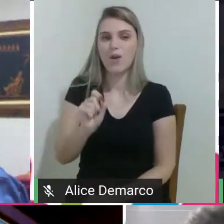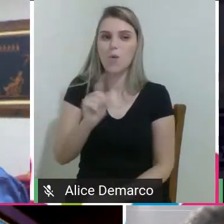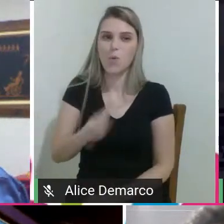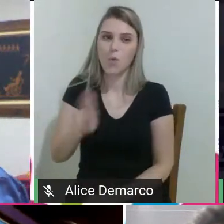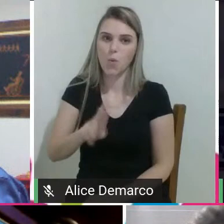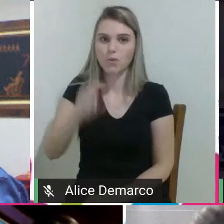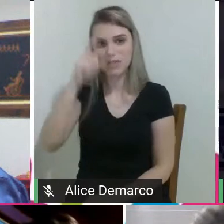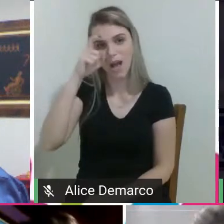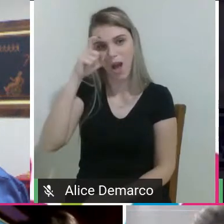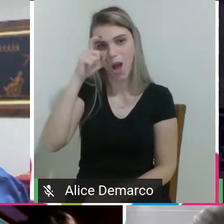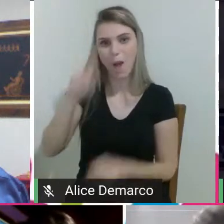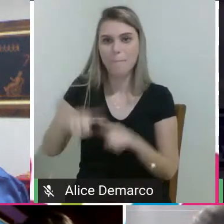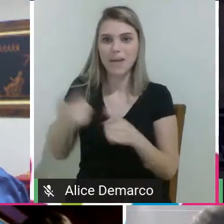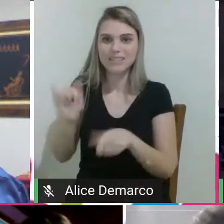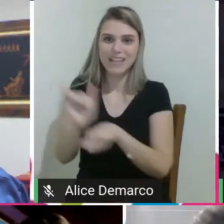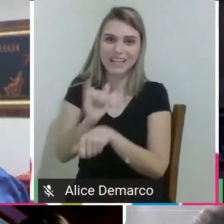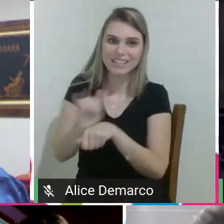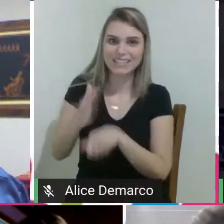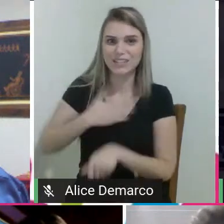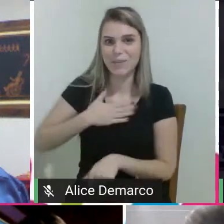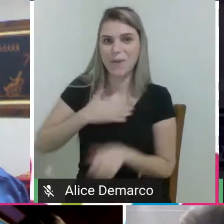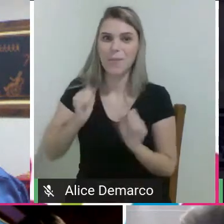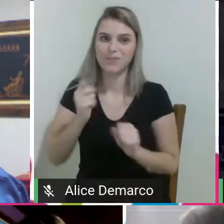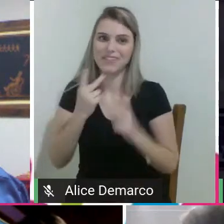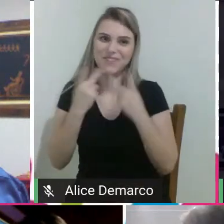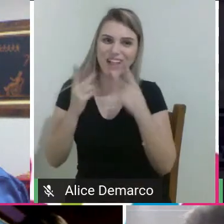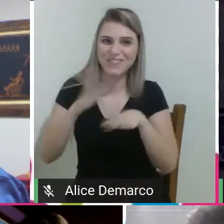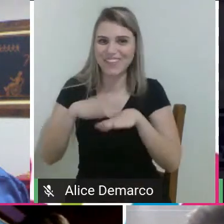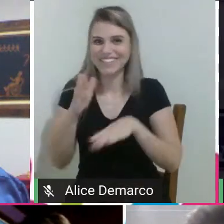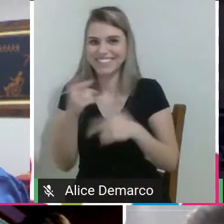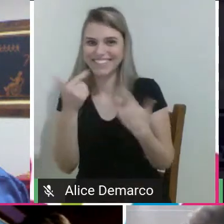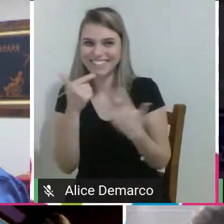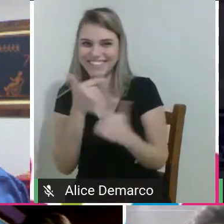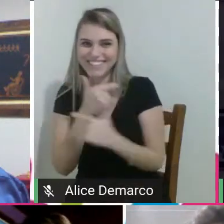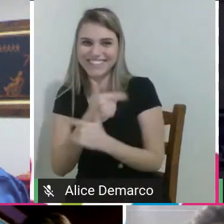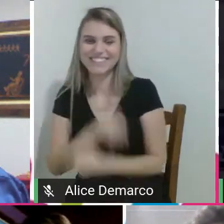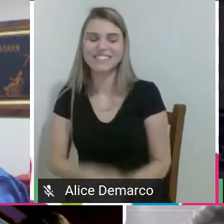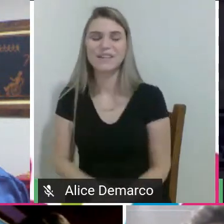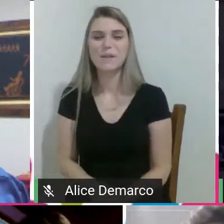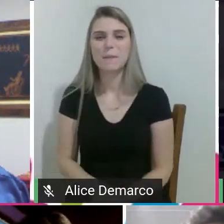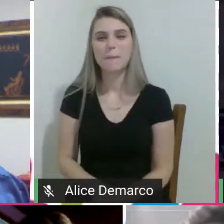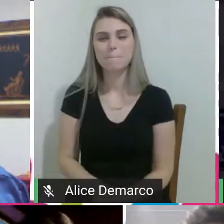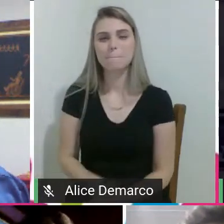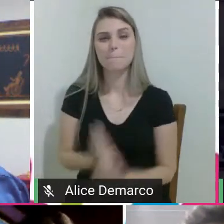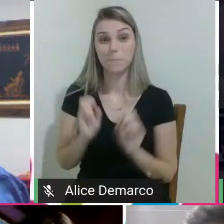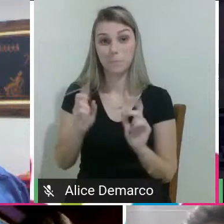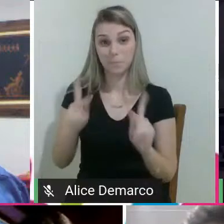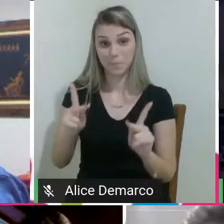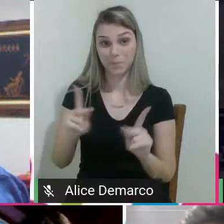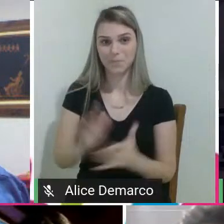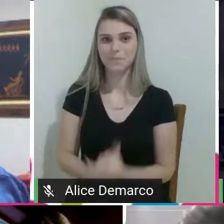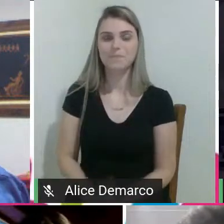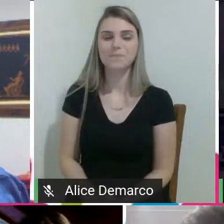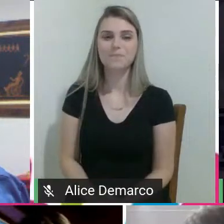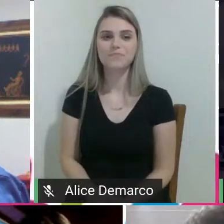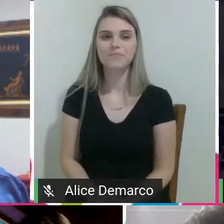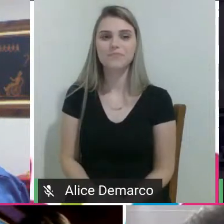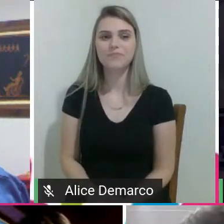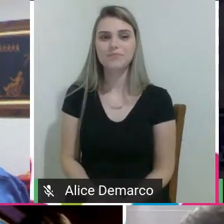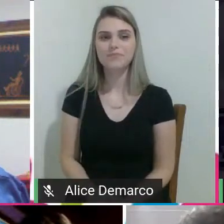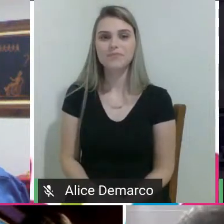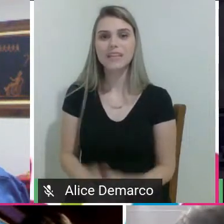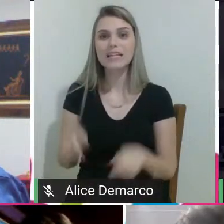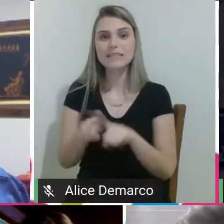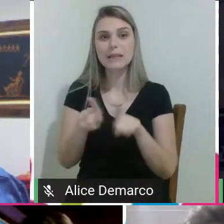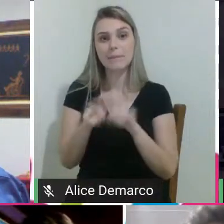foi estratégia minha para poder falar mais. Tá bom. Bom, pessoal, seguinte, então eu quero apresentar